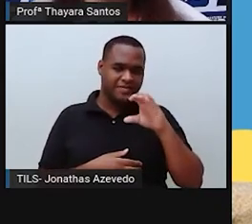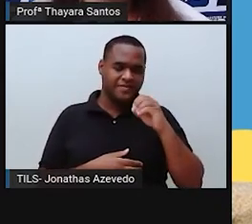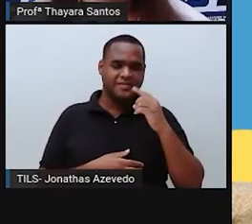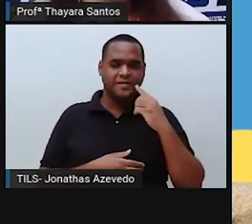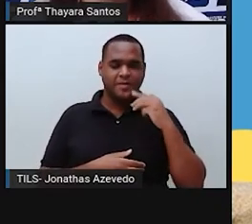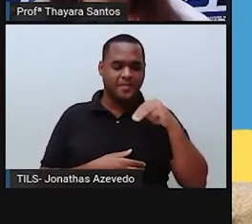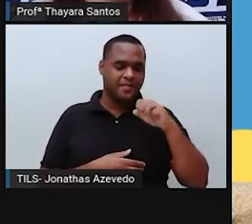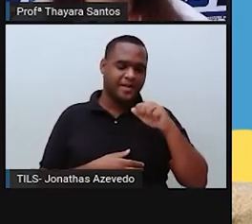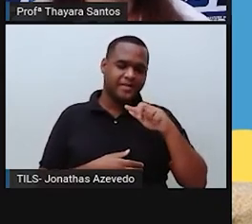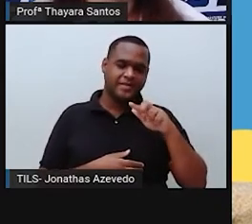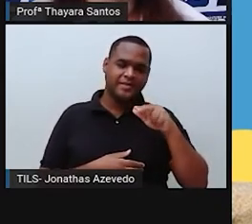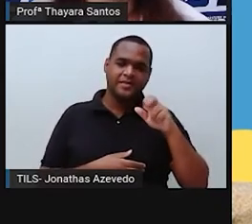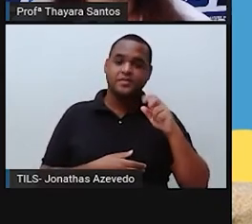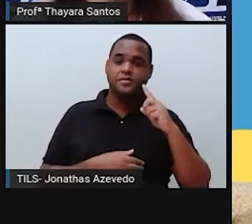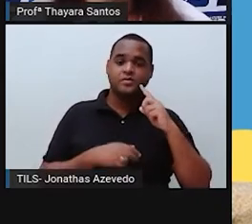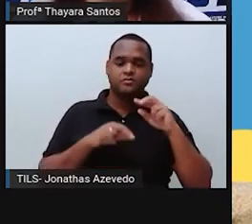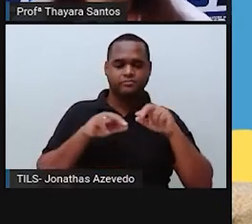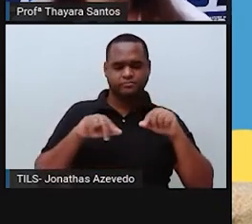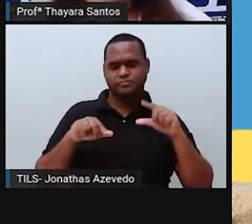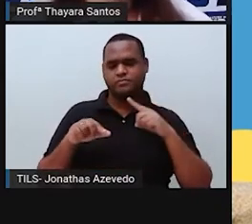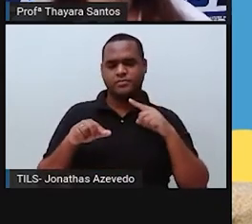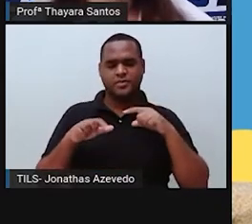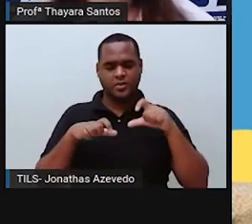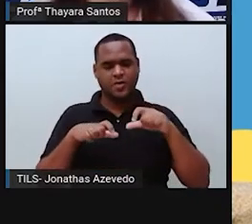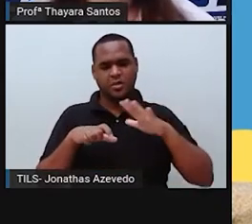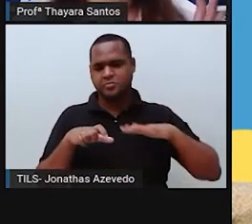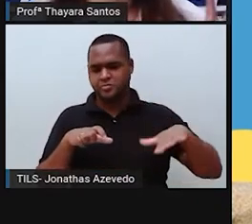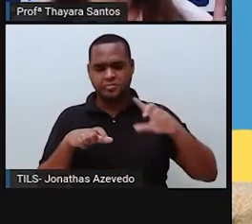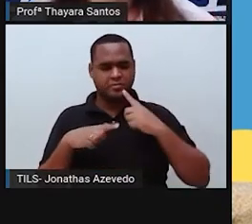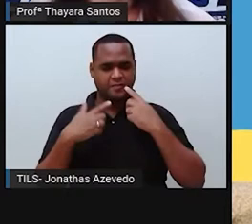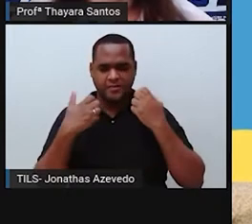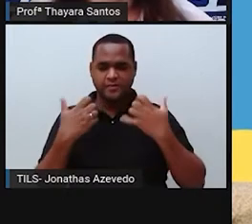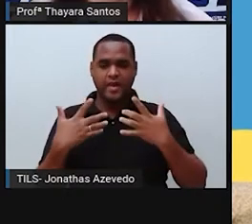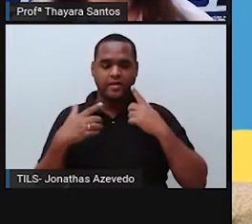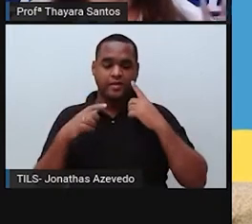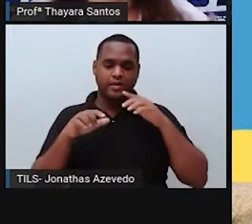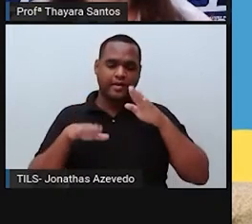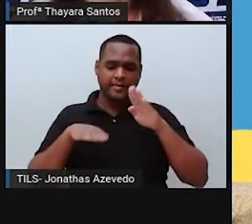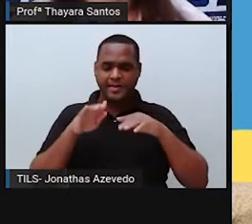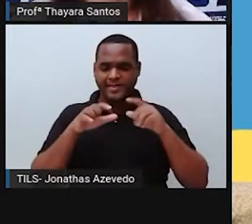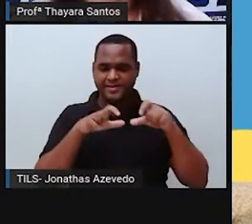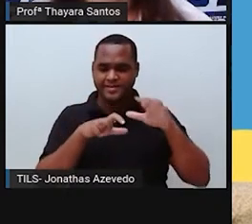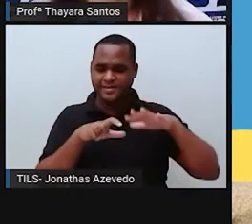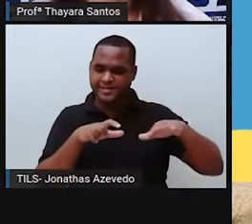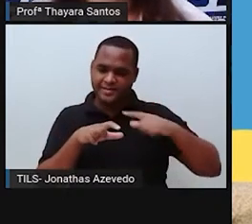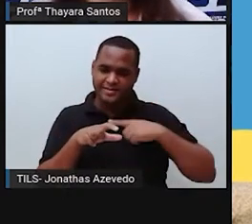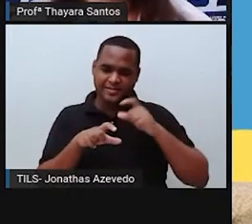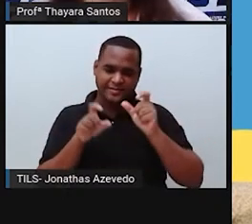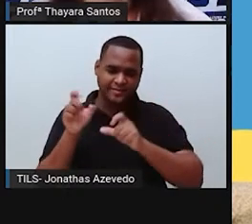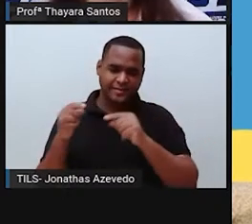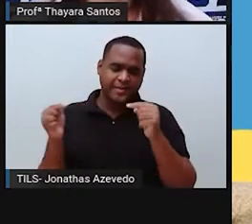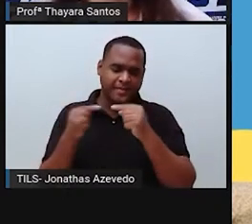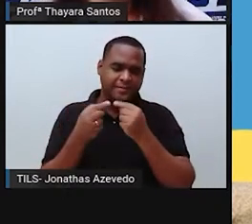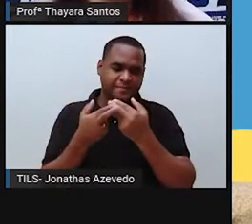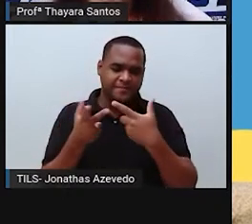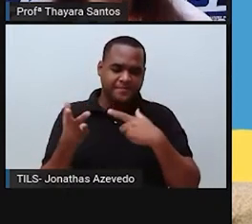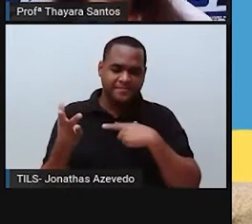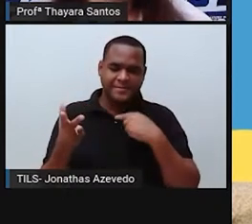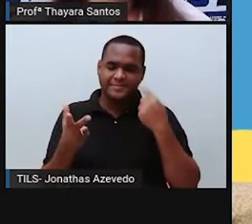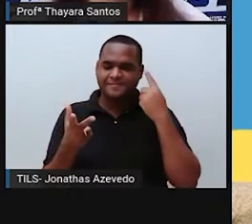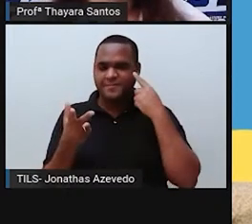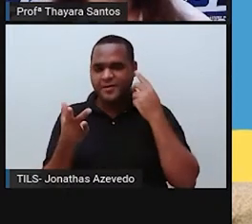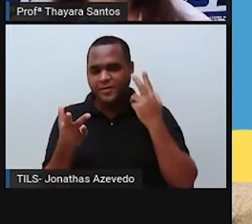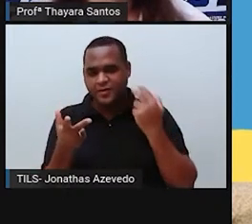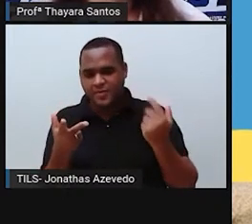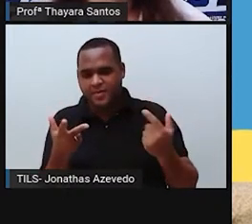depende do tipo de solo que eu estou falando, depende da região que eu estou falando. Porque, a depender da região, o solo tem características específicas, composição